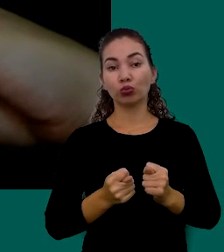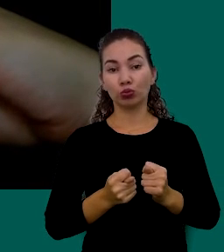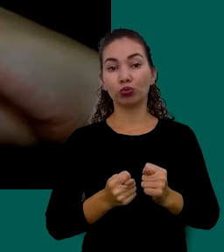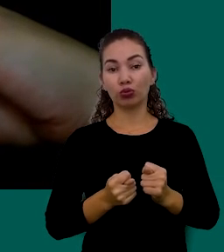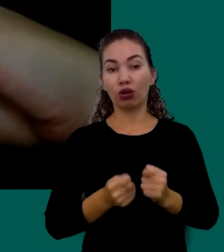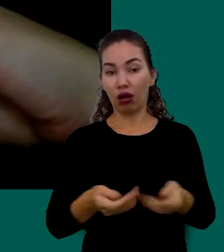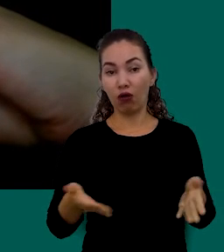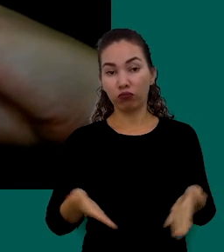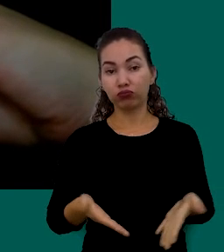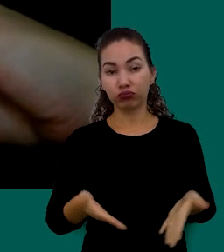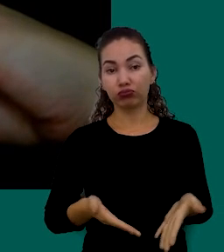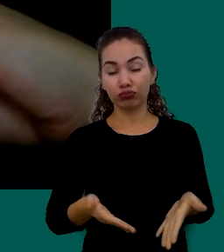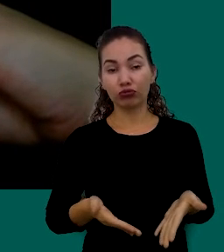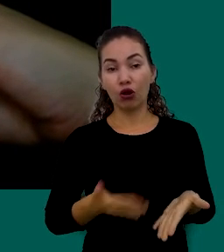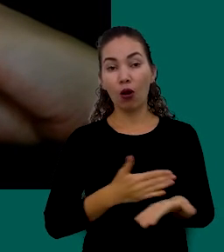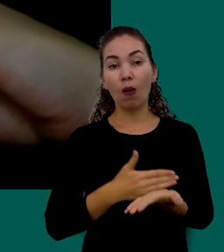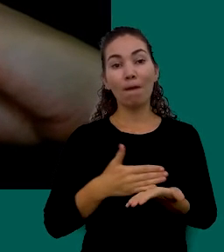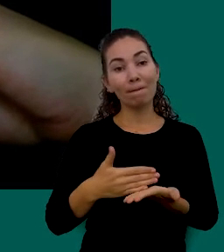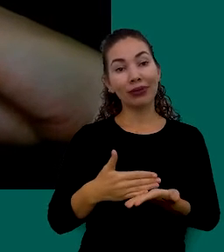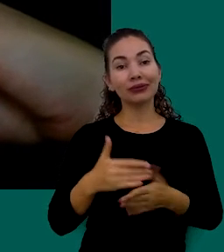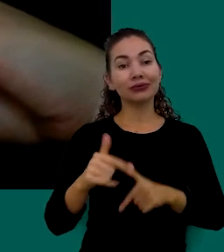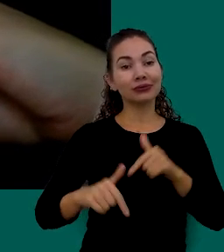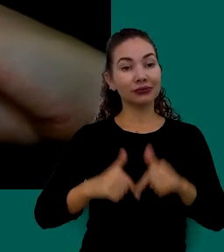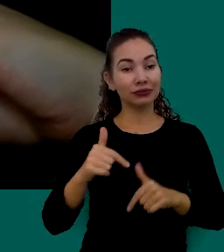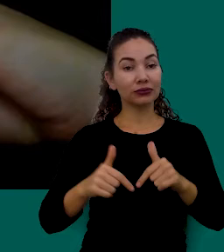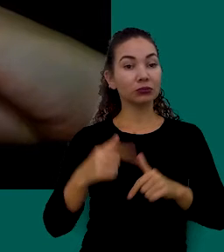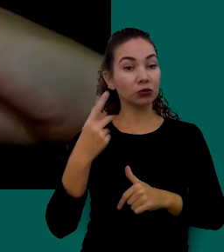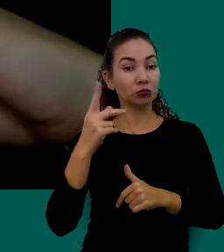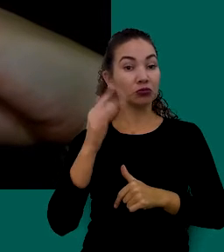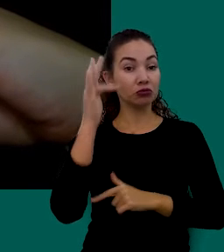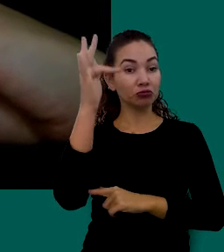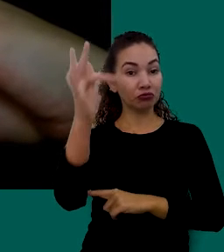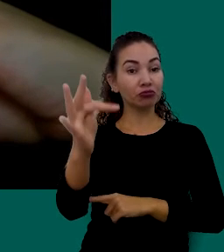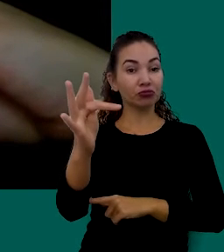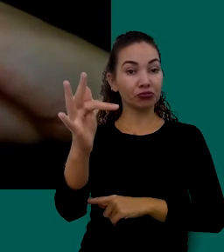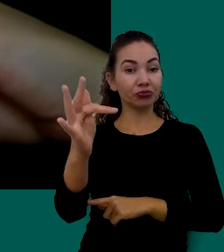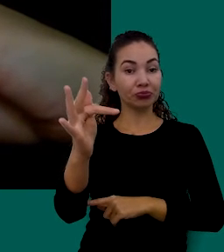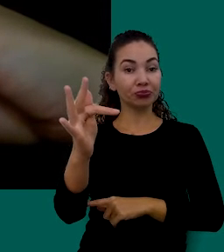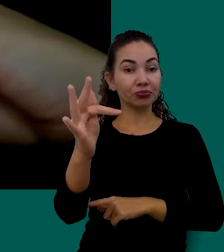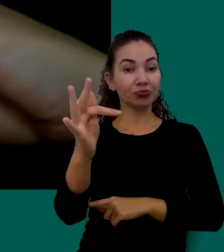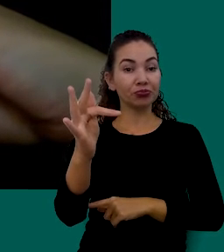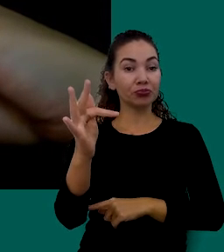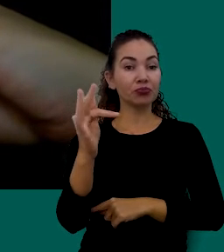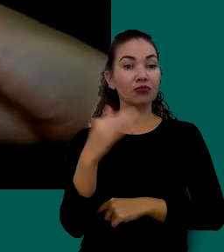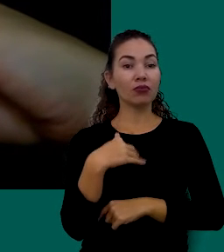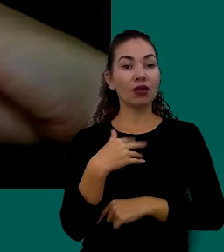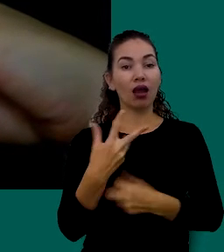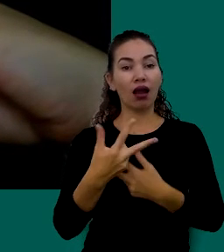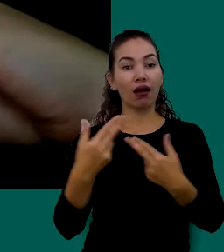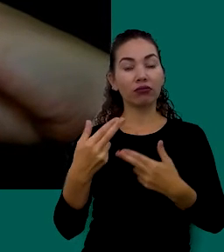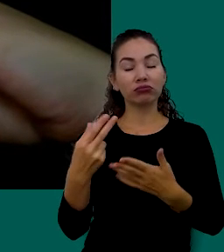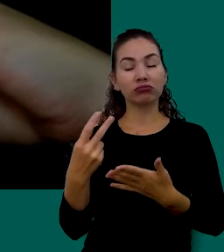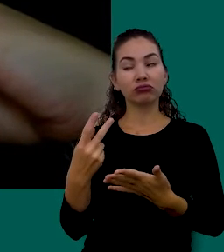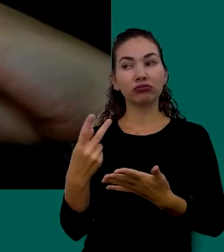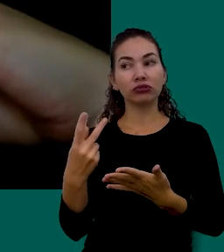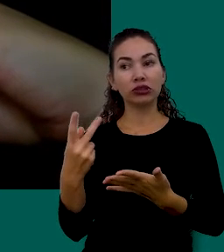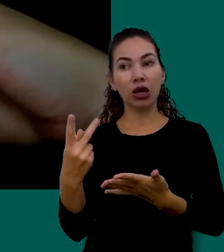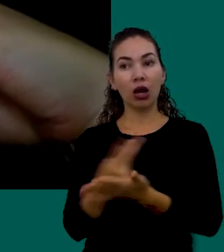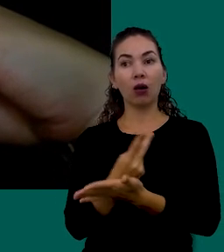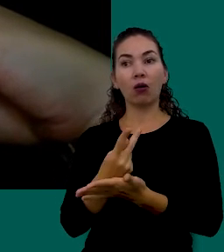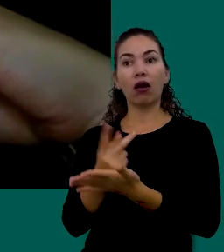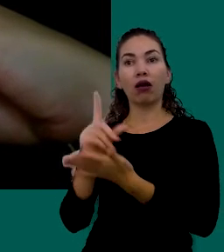E Começa A Trabalhar Pelo Teu Futuro Os Imprevistos Eles Tendem A